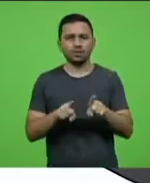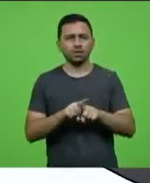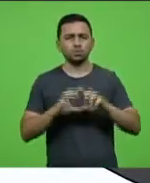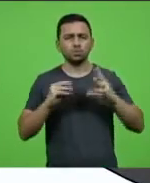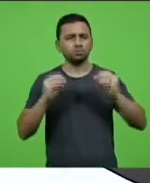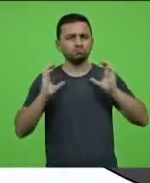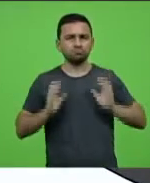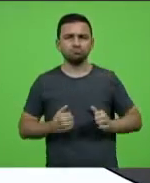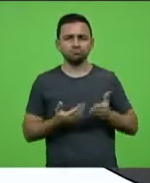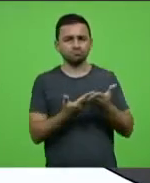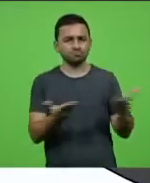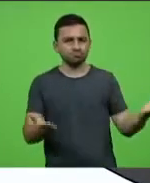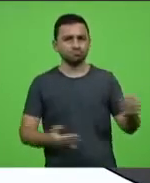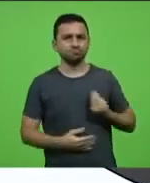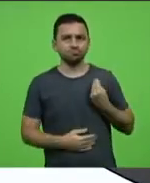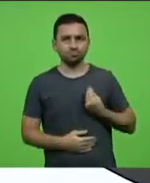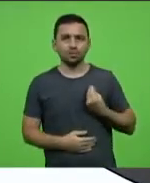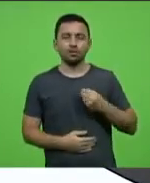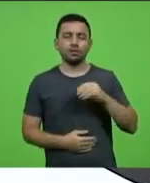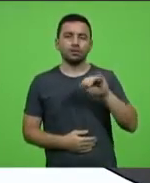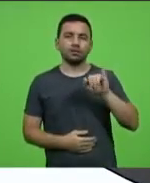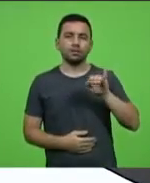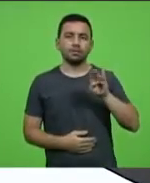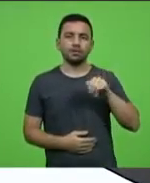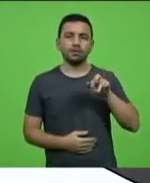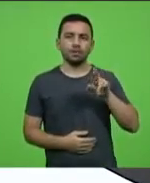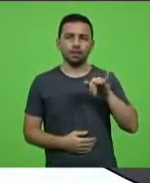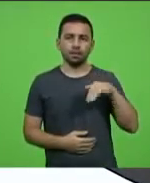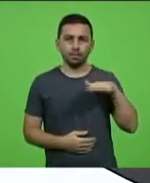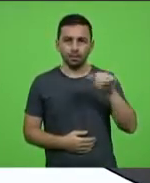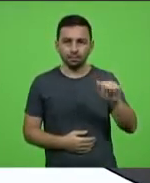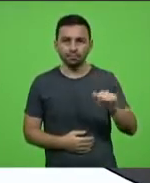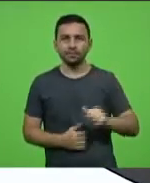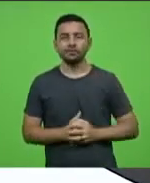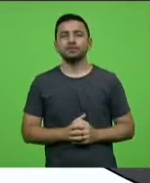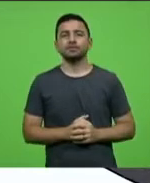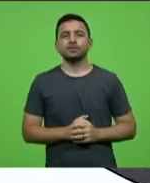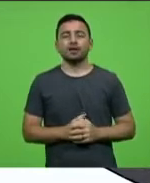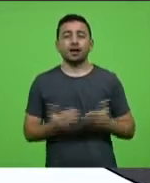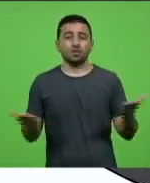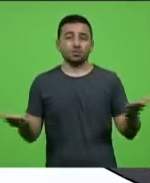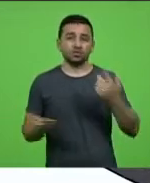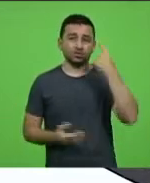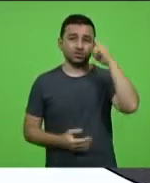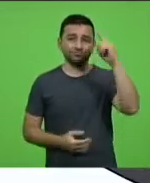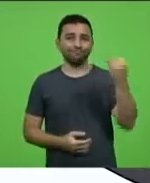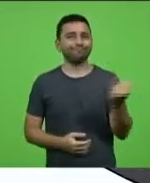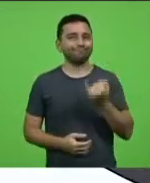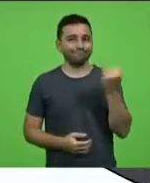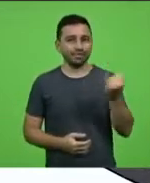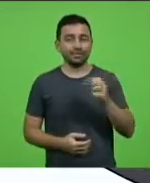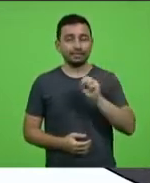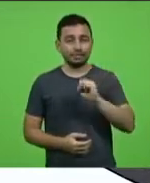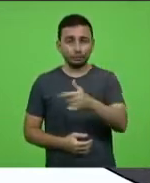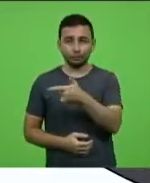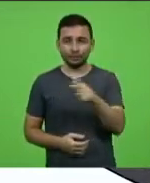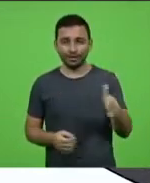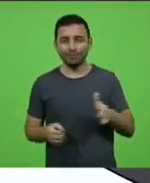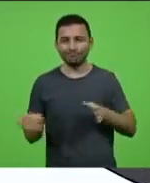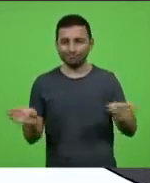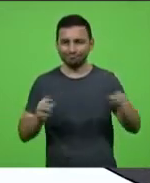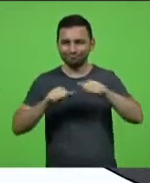que completa nessa data importante, não fosse a pandemia, certamente teríamos lá uma grande festa